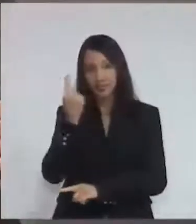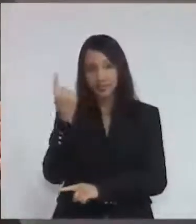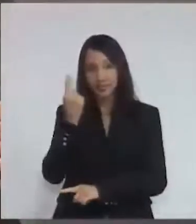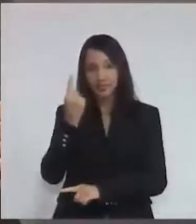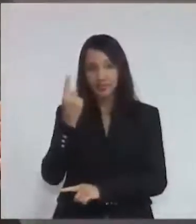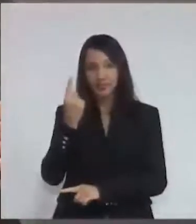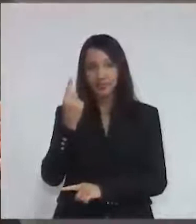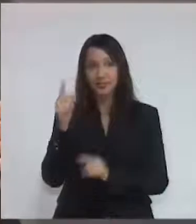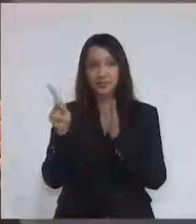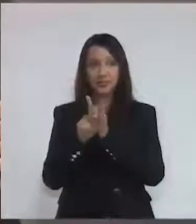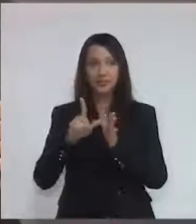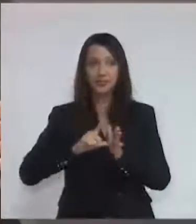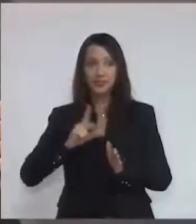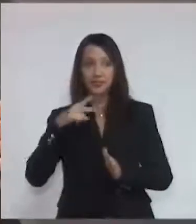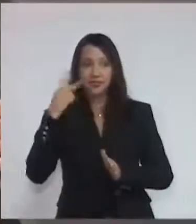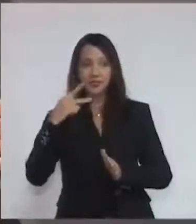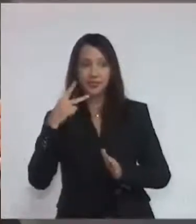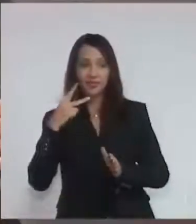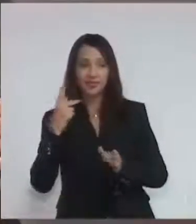situação.